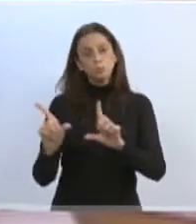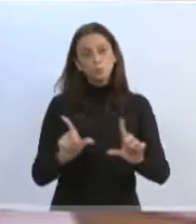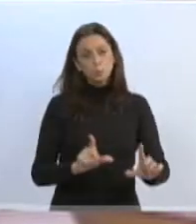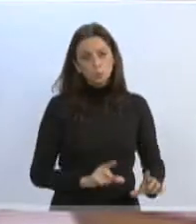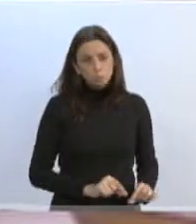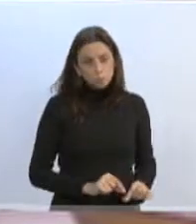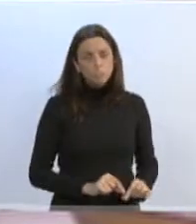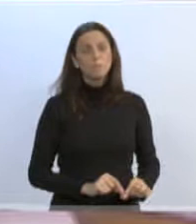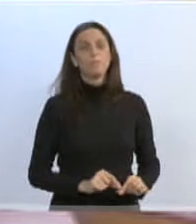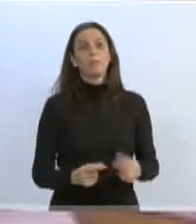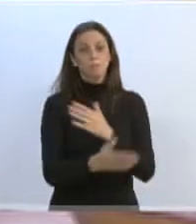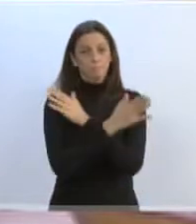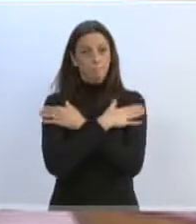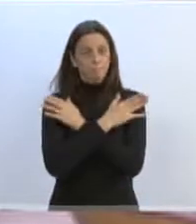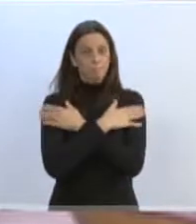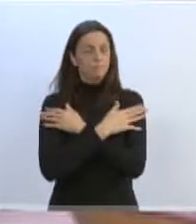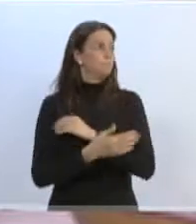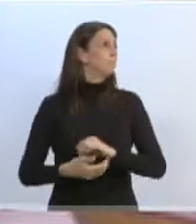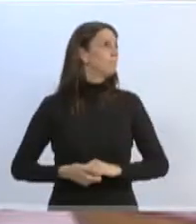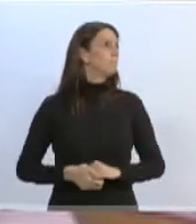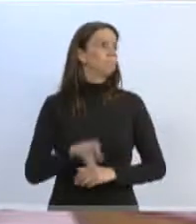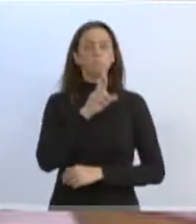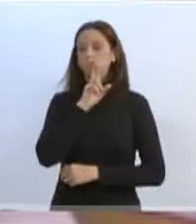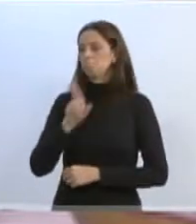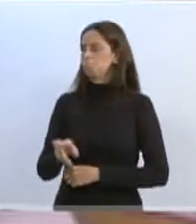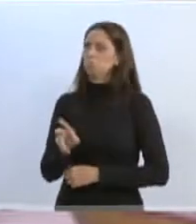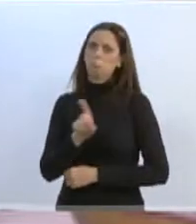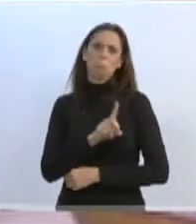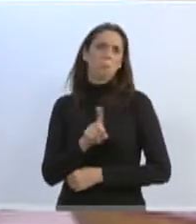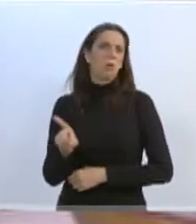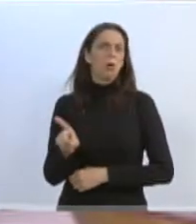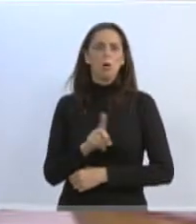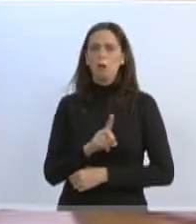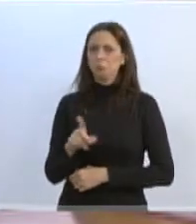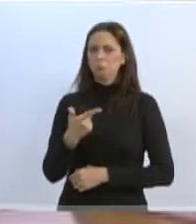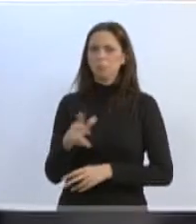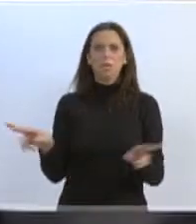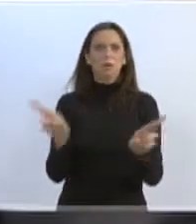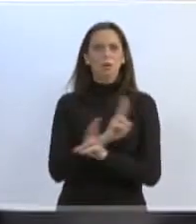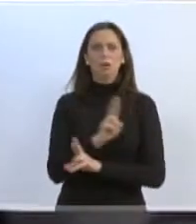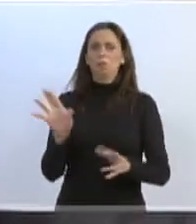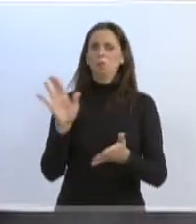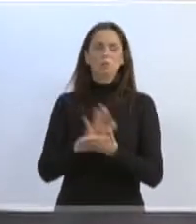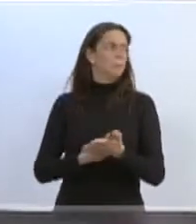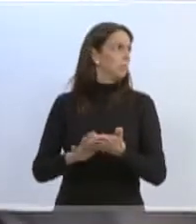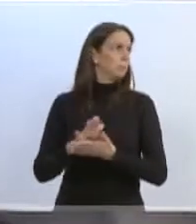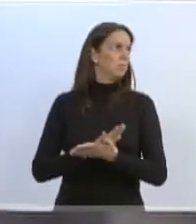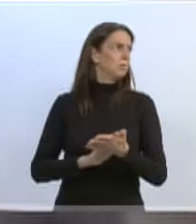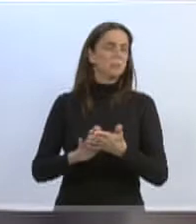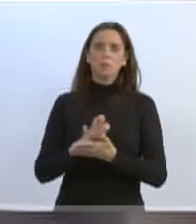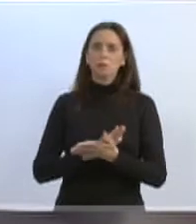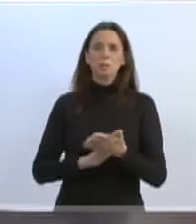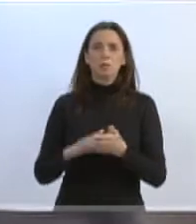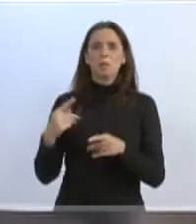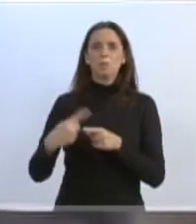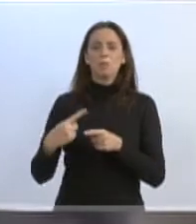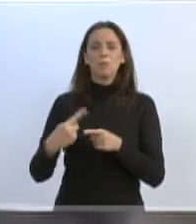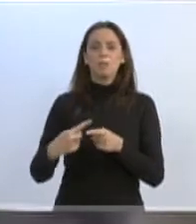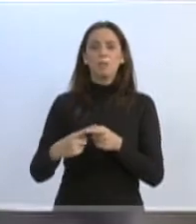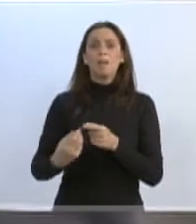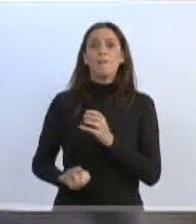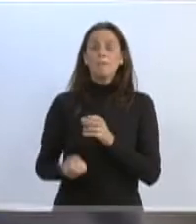significativa o desemprego? Não, eu creio que não há nenhuma relação, porque é o que cria emprego é produção